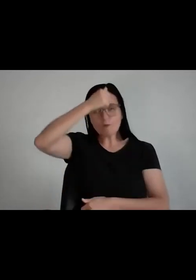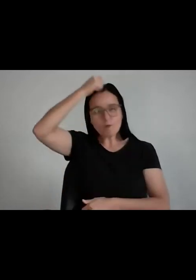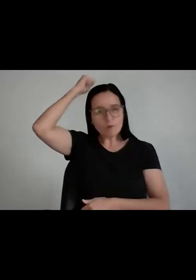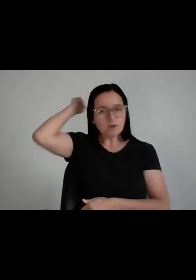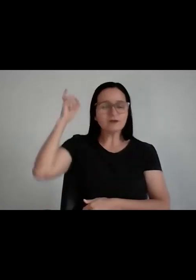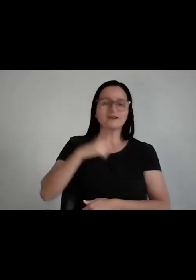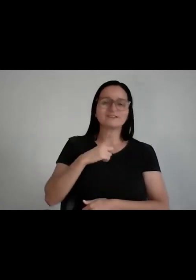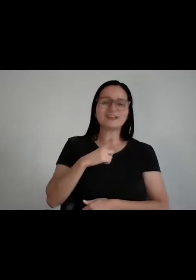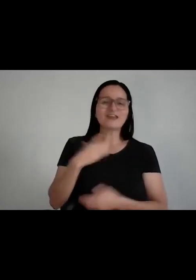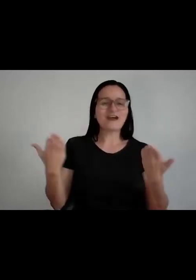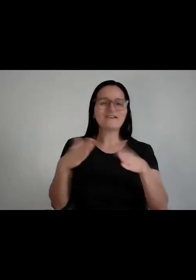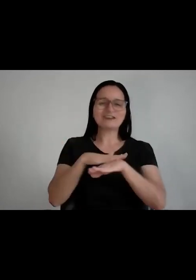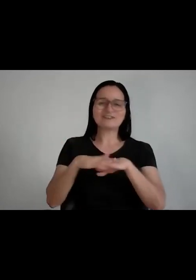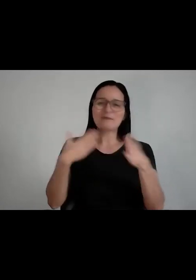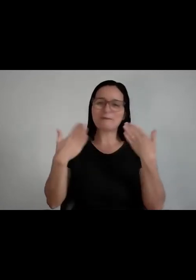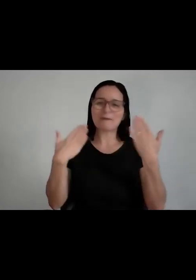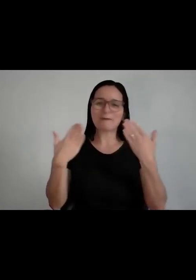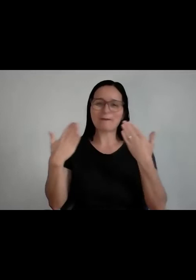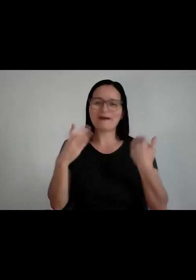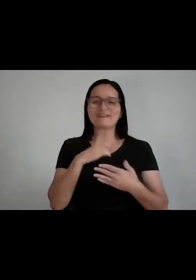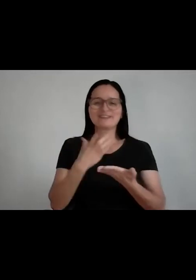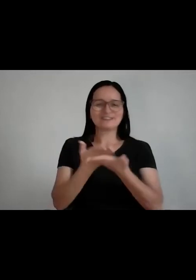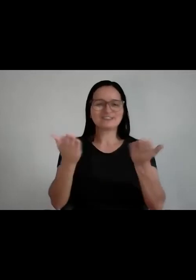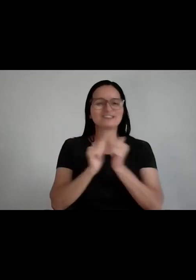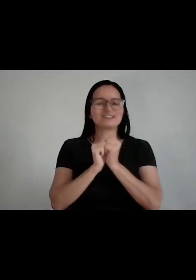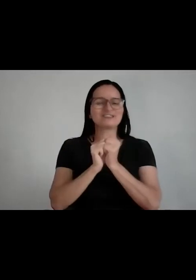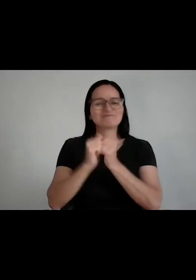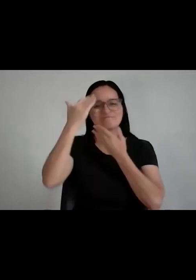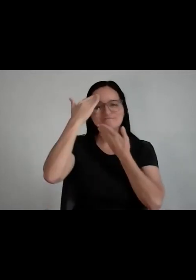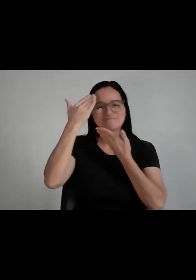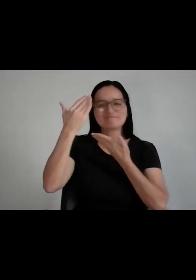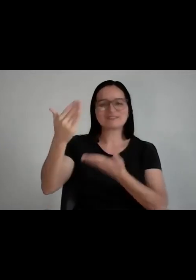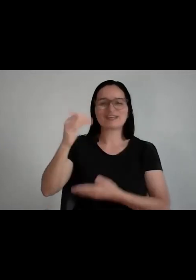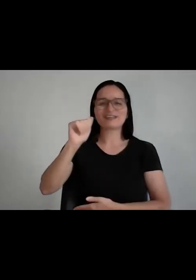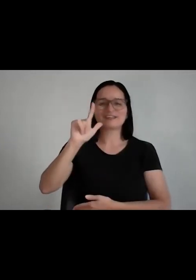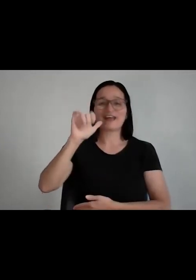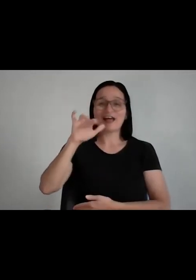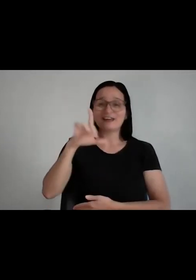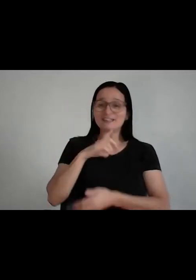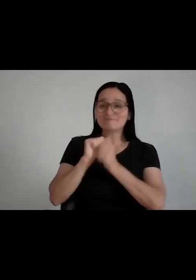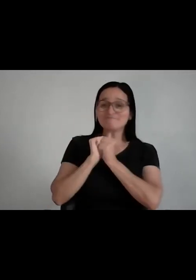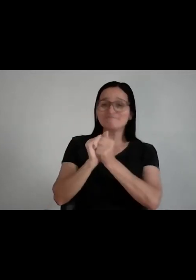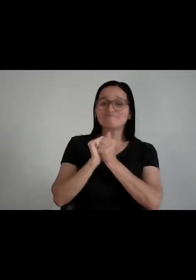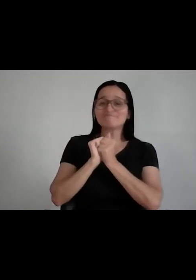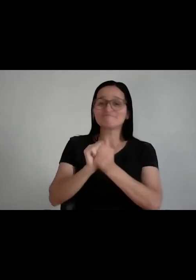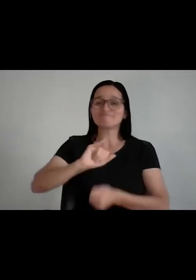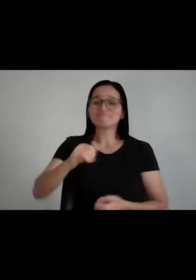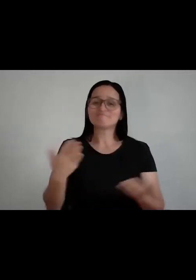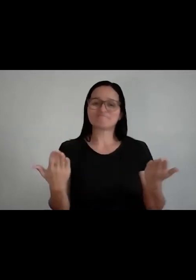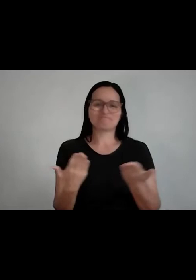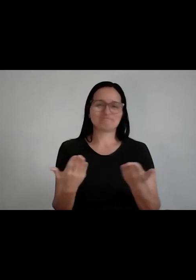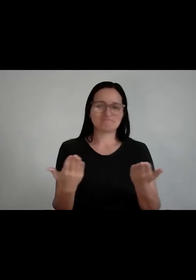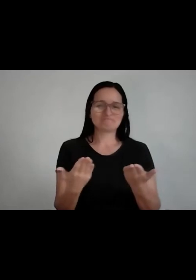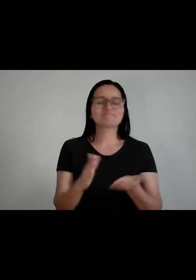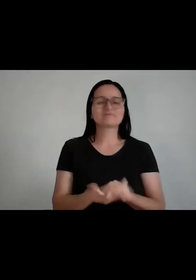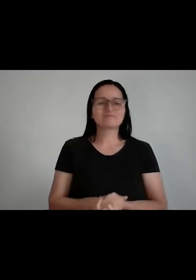vocês. Agradeço a Aline pela parceria e a Edux por essa oportunidade. E a ideia